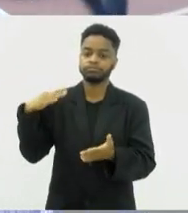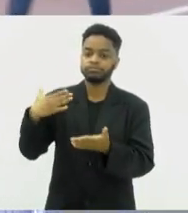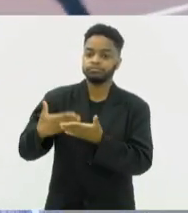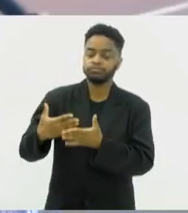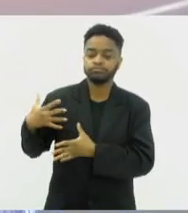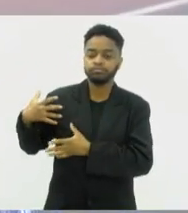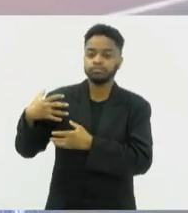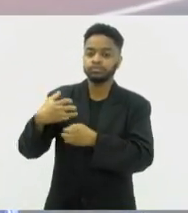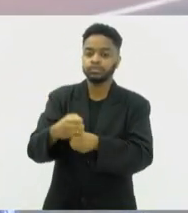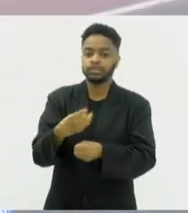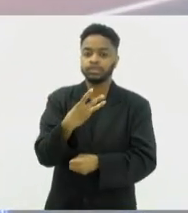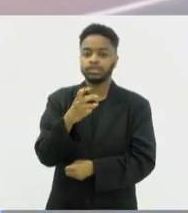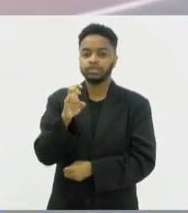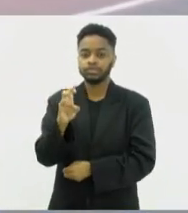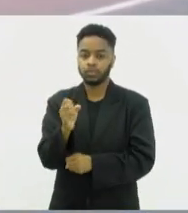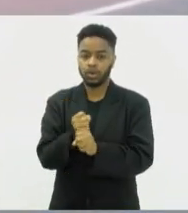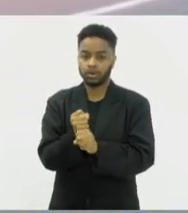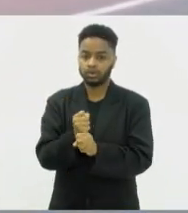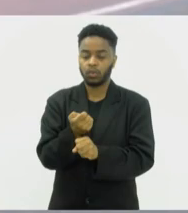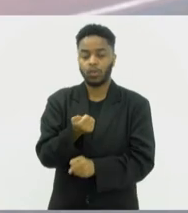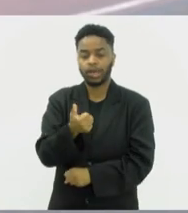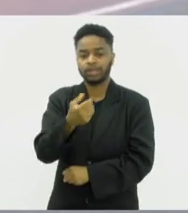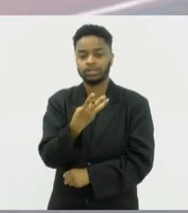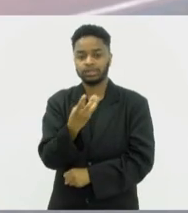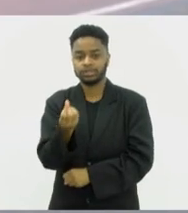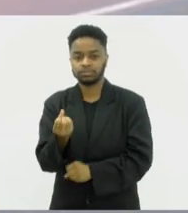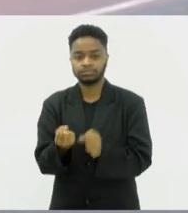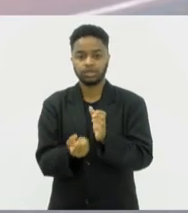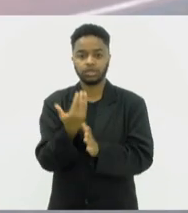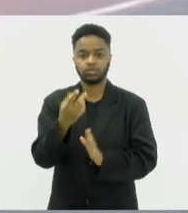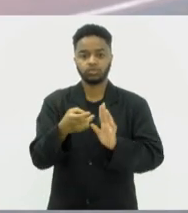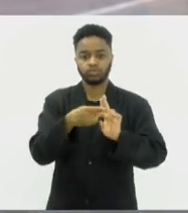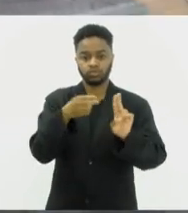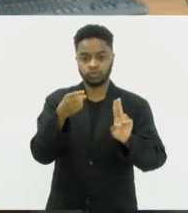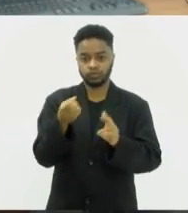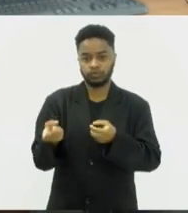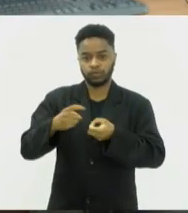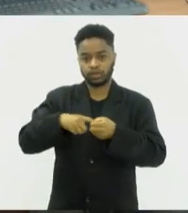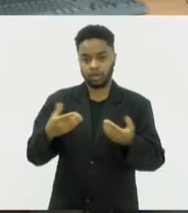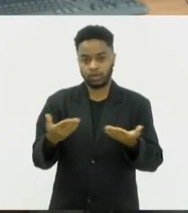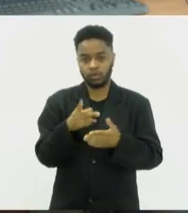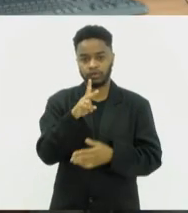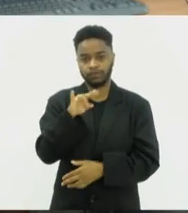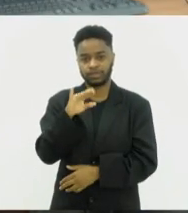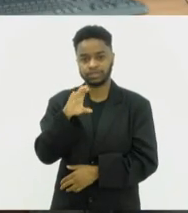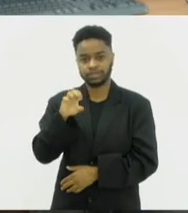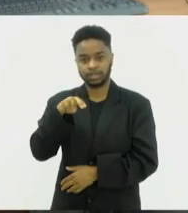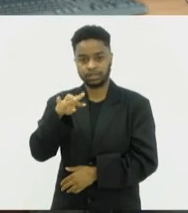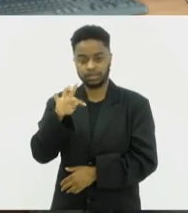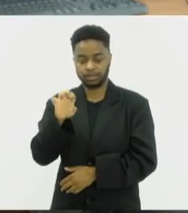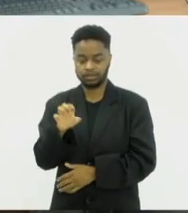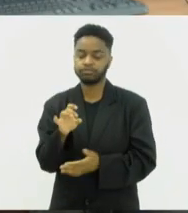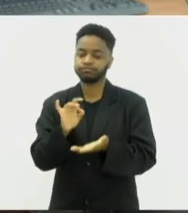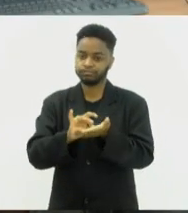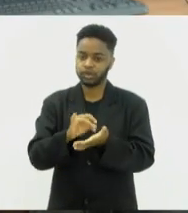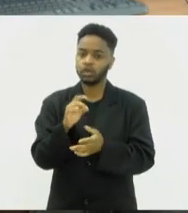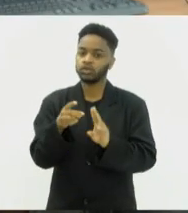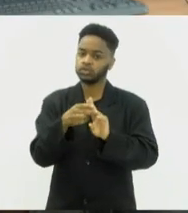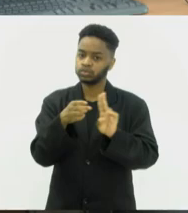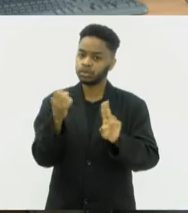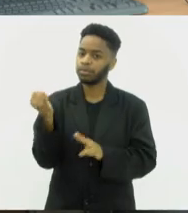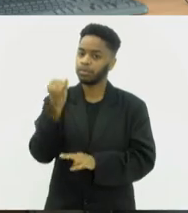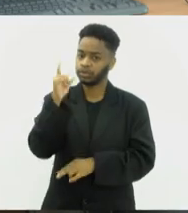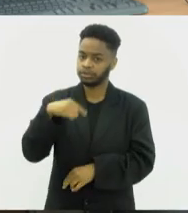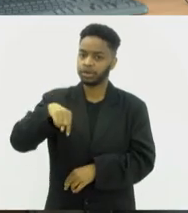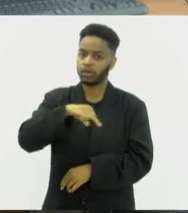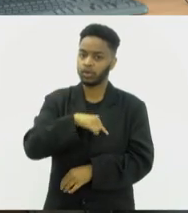anos, quase 36 anos, da criação do SUS. Voltamos com você, Vicente. Obrigado, PV. O SUS, muito importante para todos